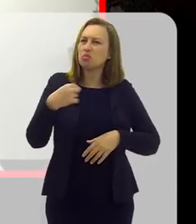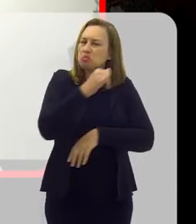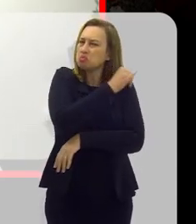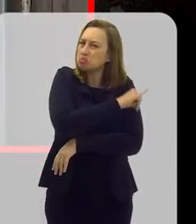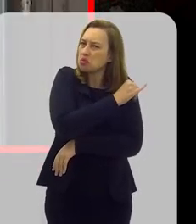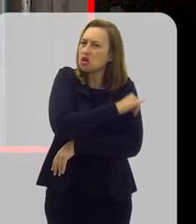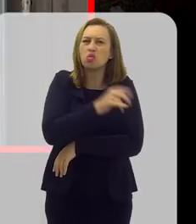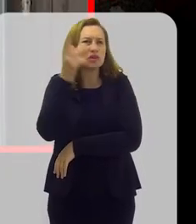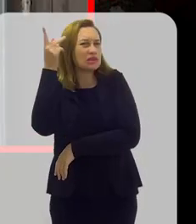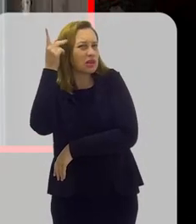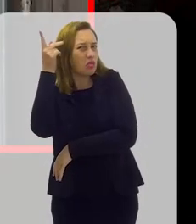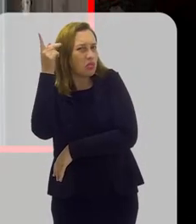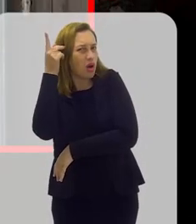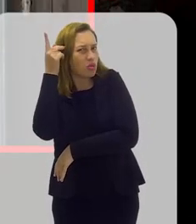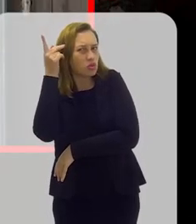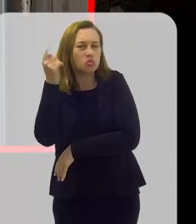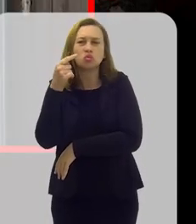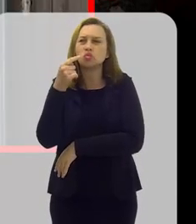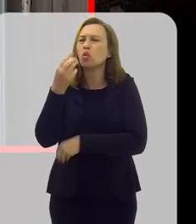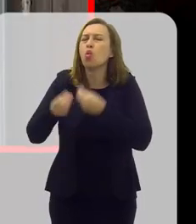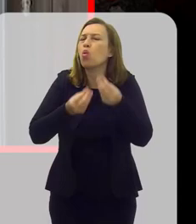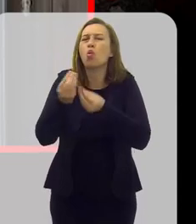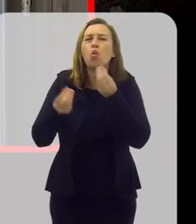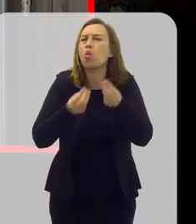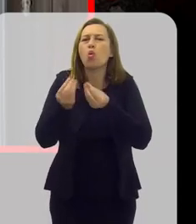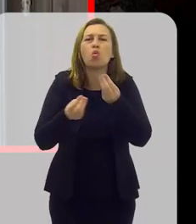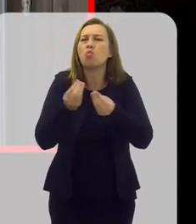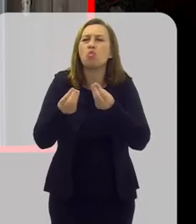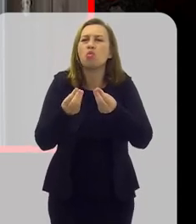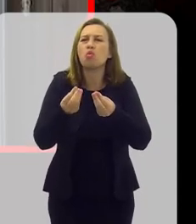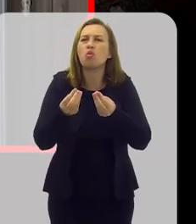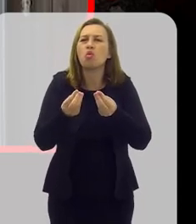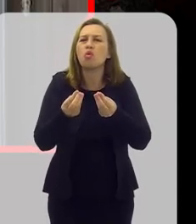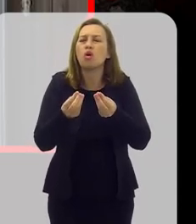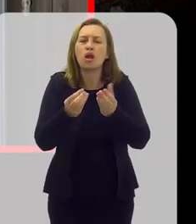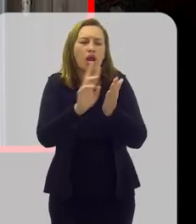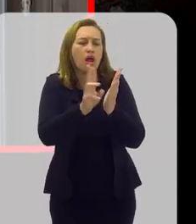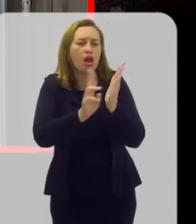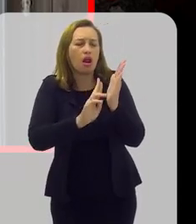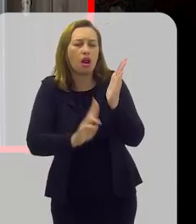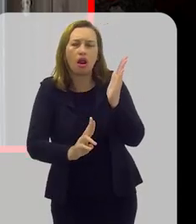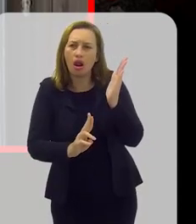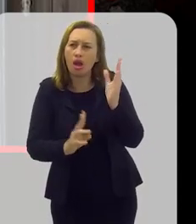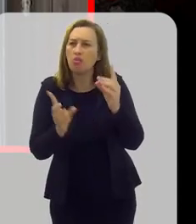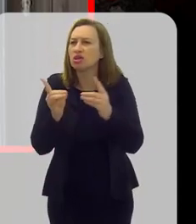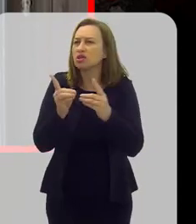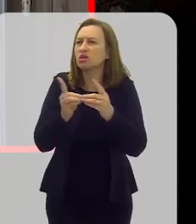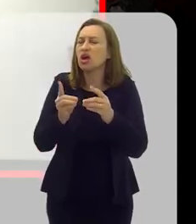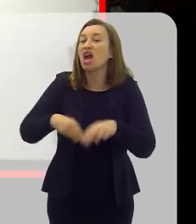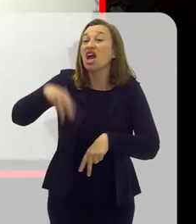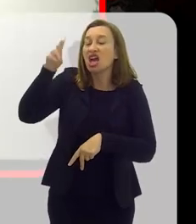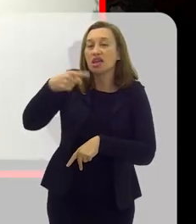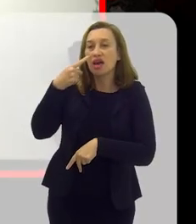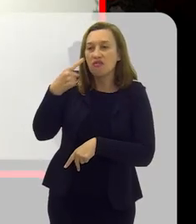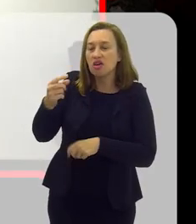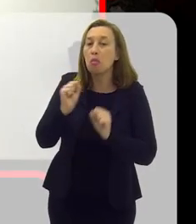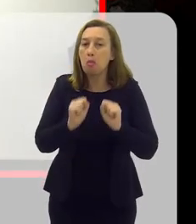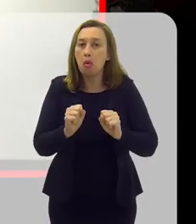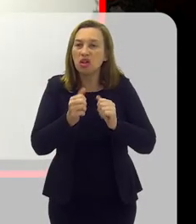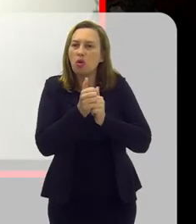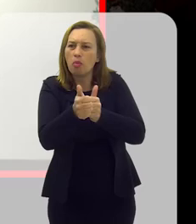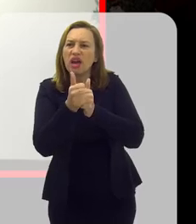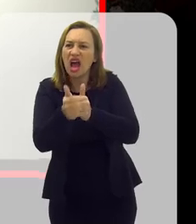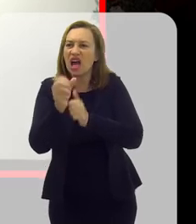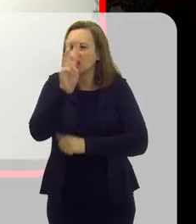Janeiro, São Paulo? Como é que é essa agenda de atendimentos? Quem está assistindo pode acompanhar isso? Tem um site?